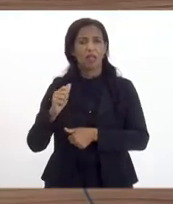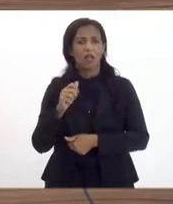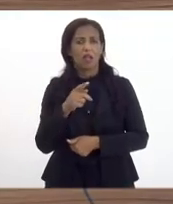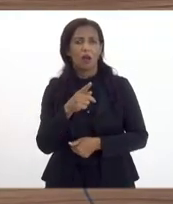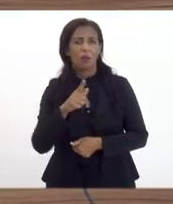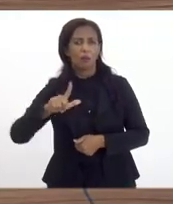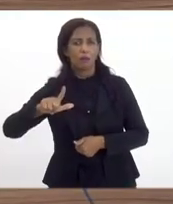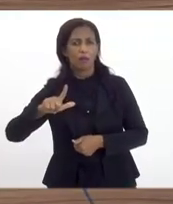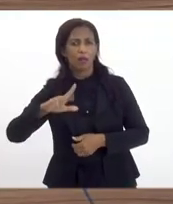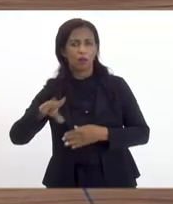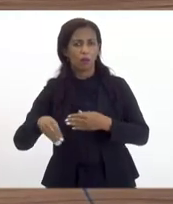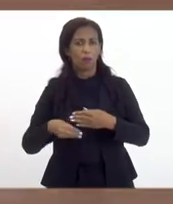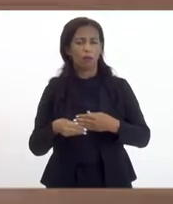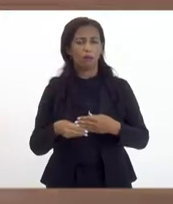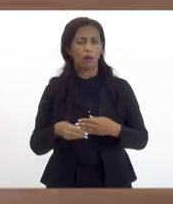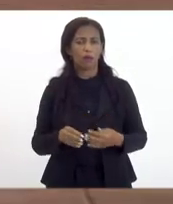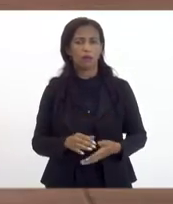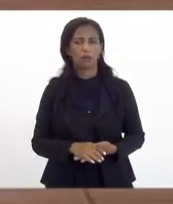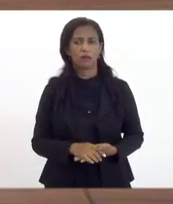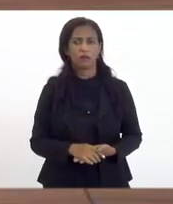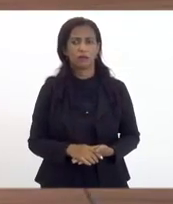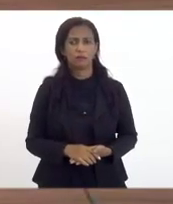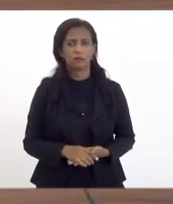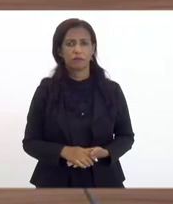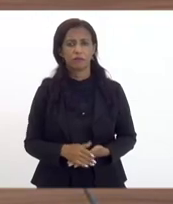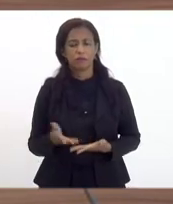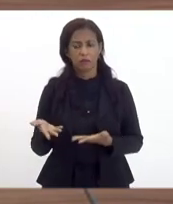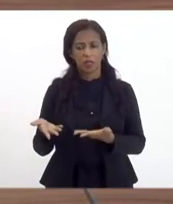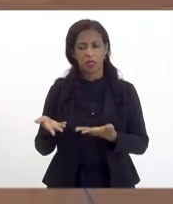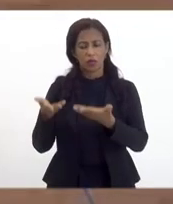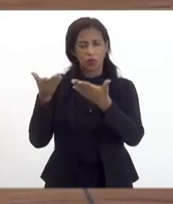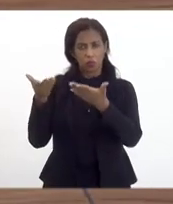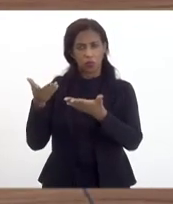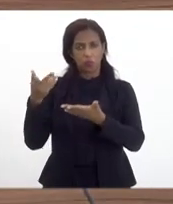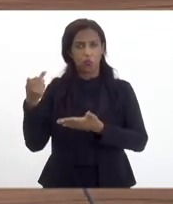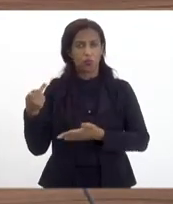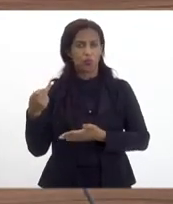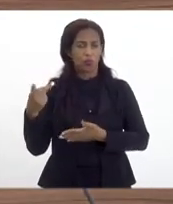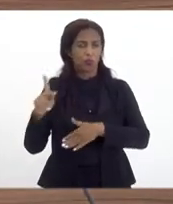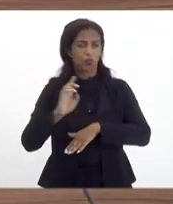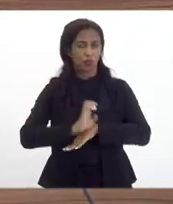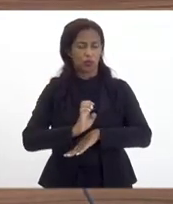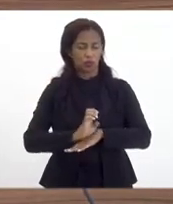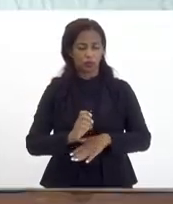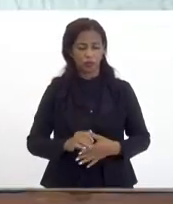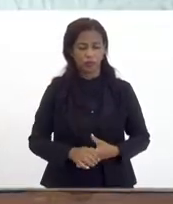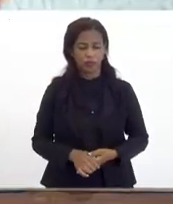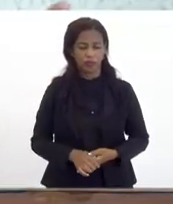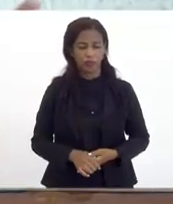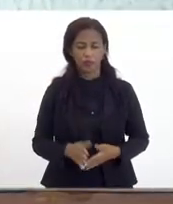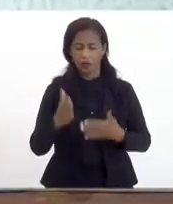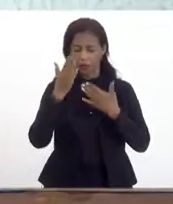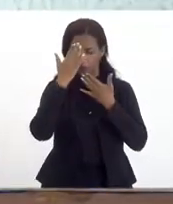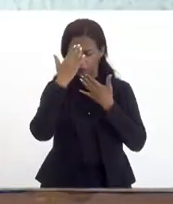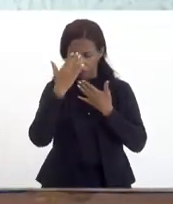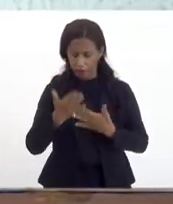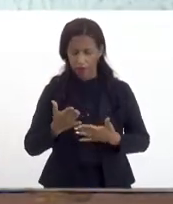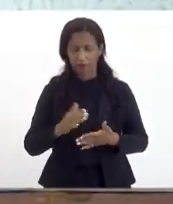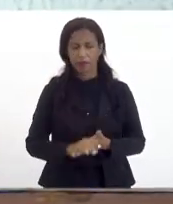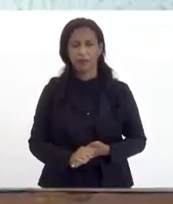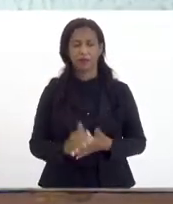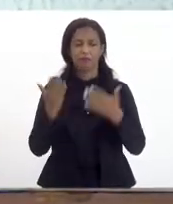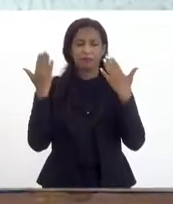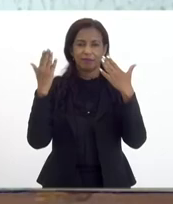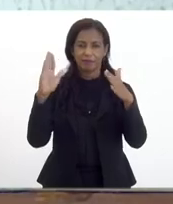complementar de vossa excelência no âmbito estadual então eu agradeço eu